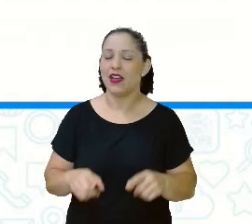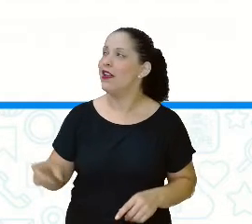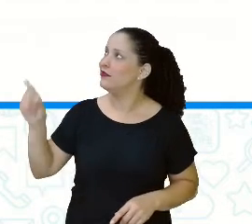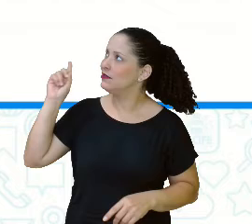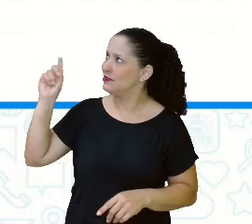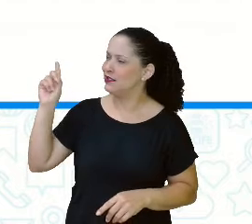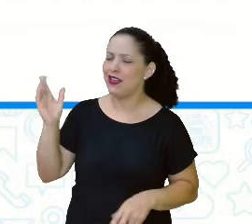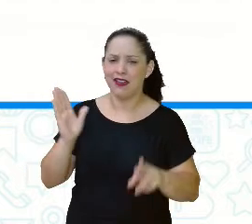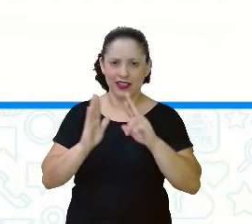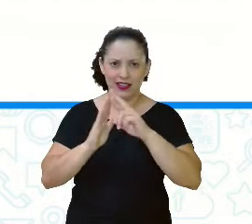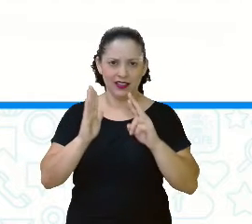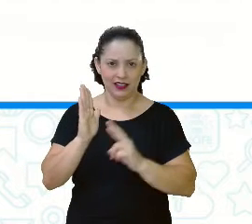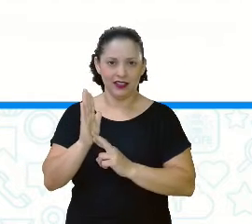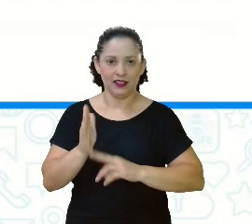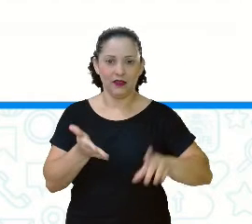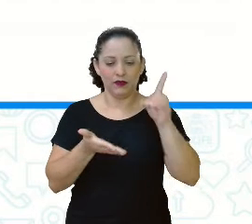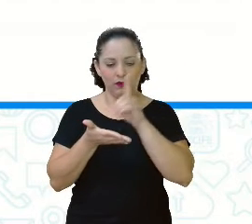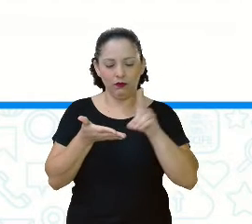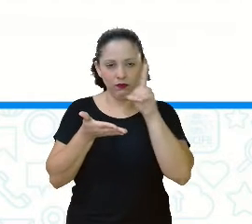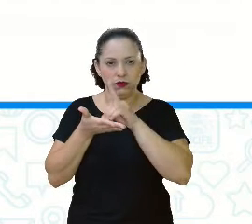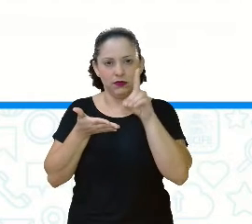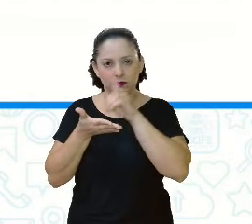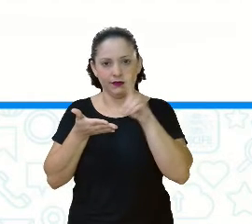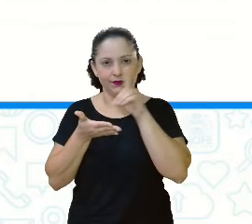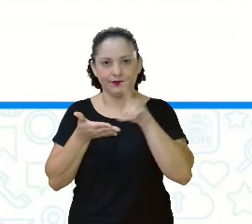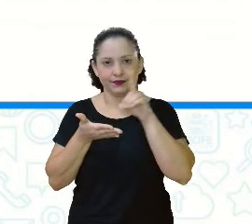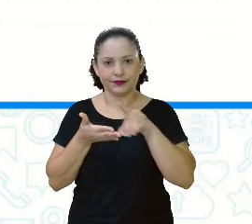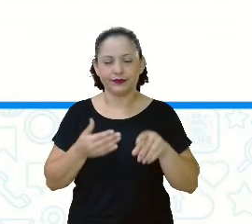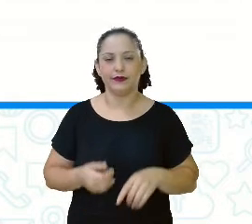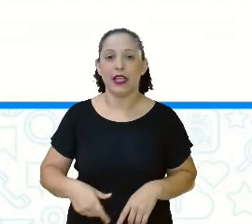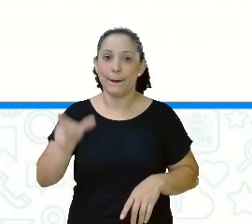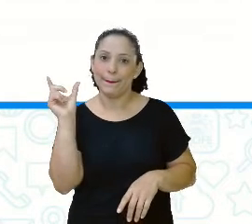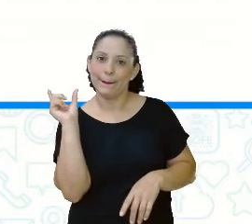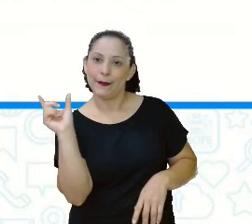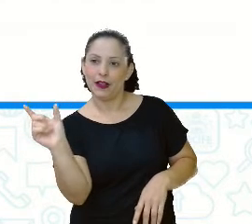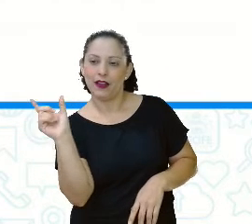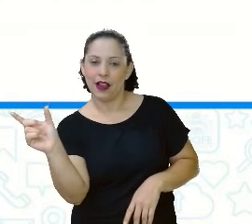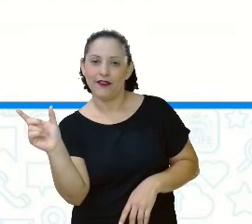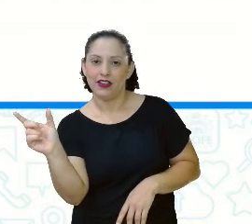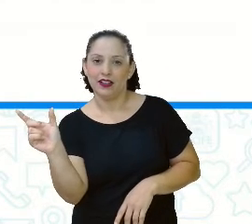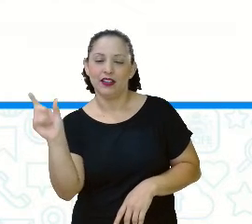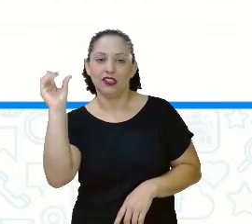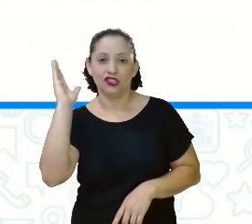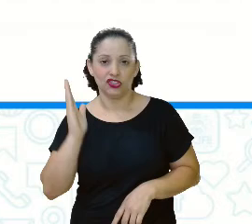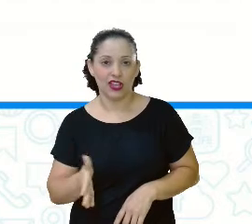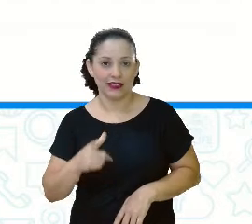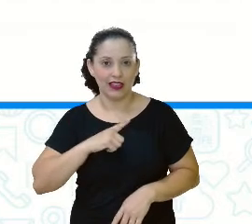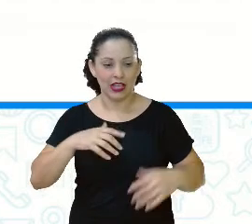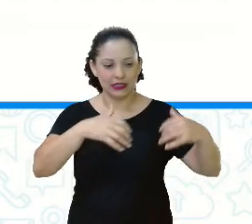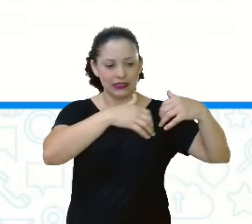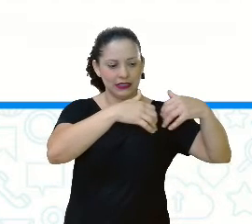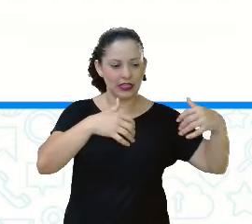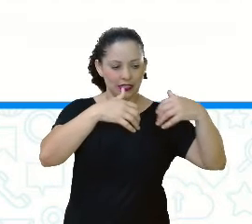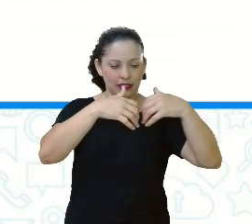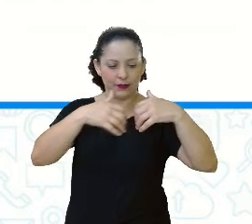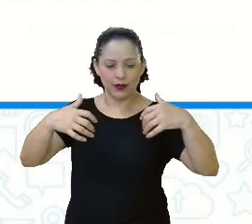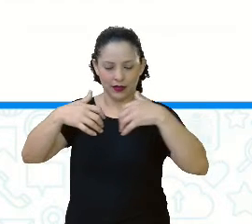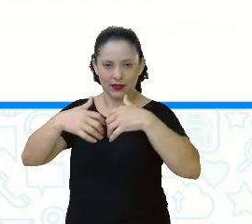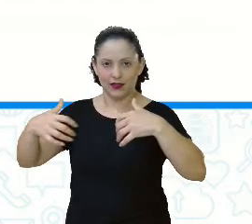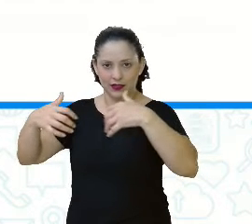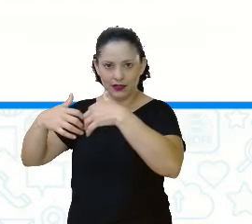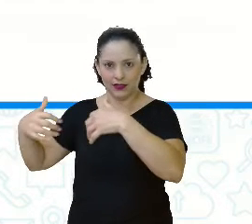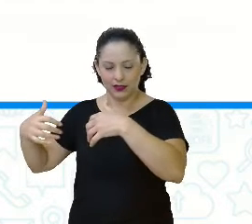Observem que lá em cima, a palavra reviravolta já está separada. Isso mesmo. O